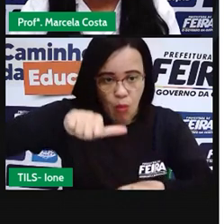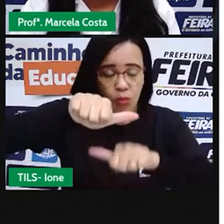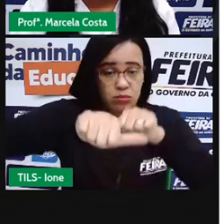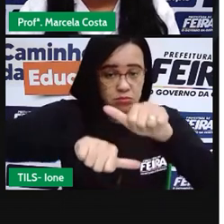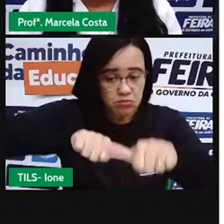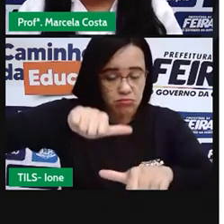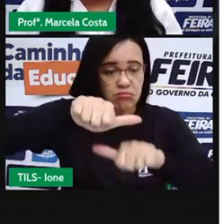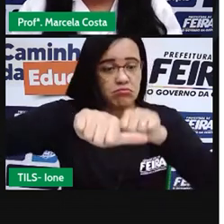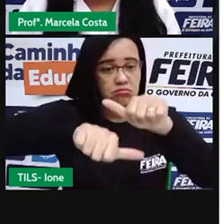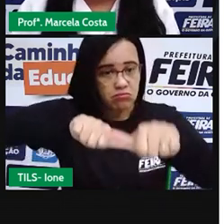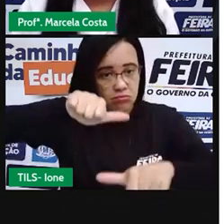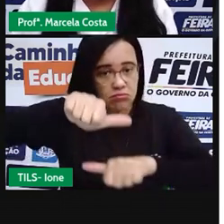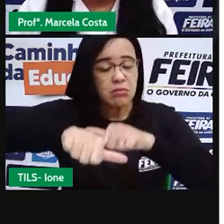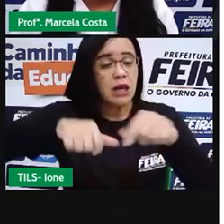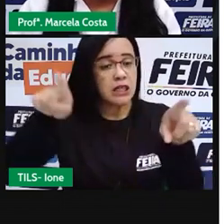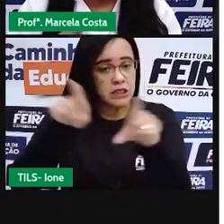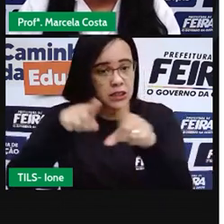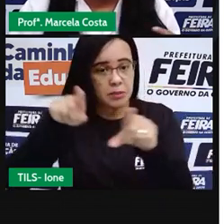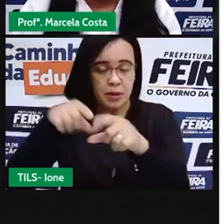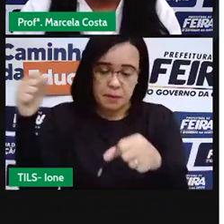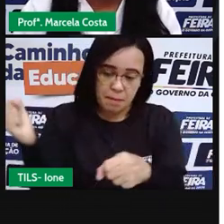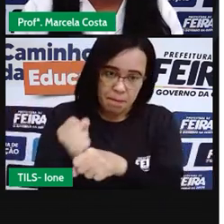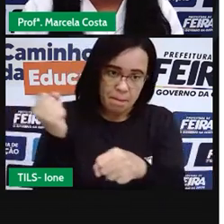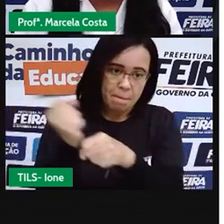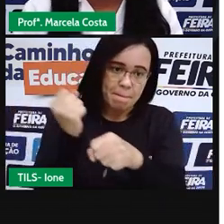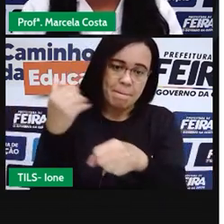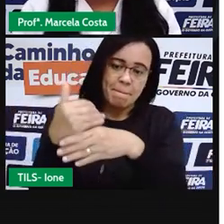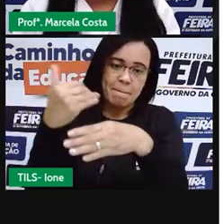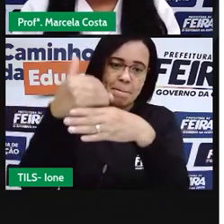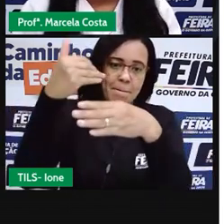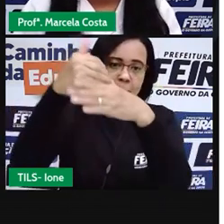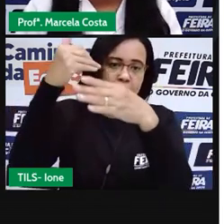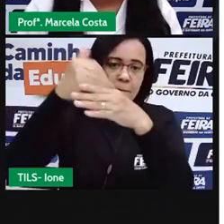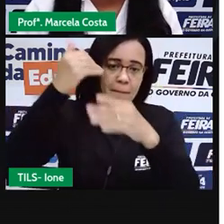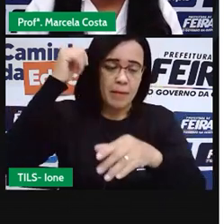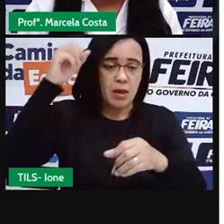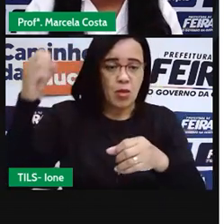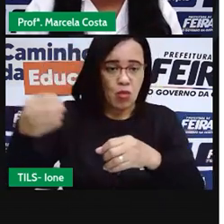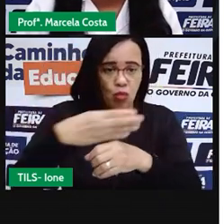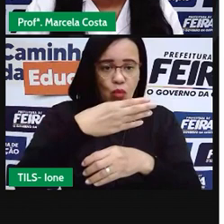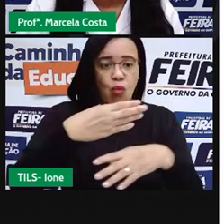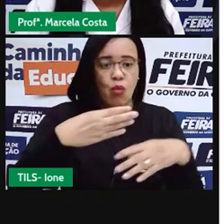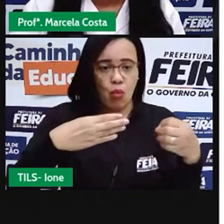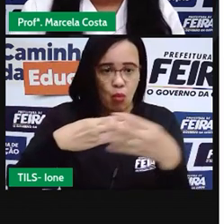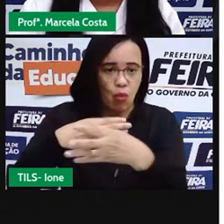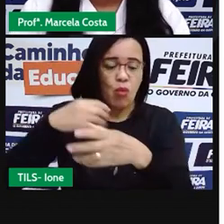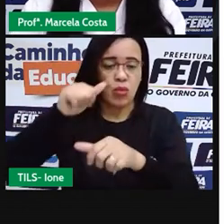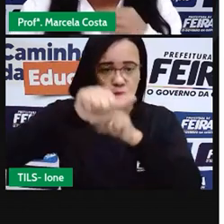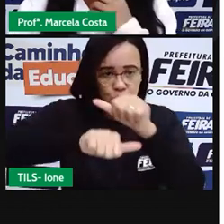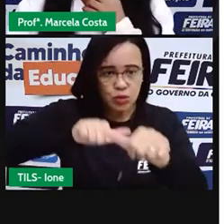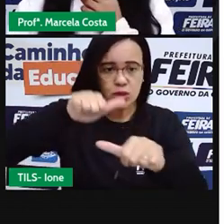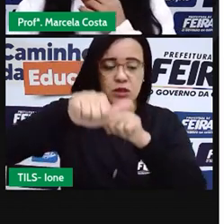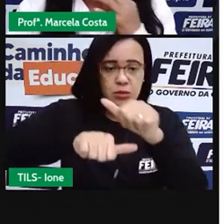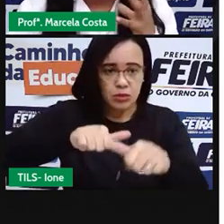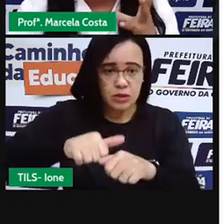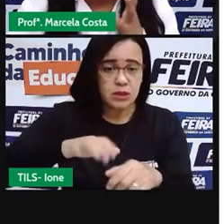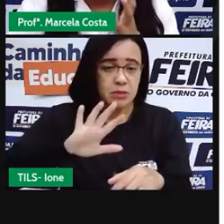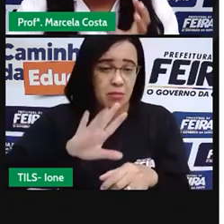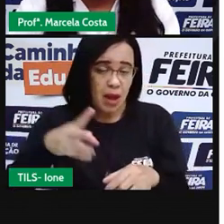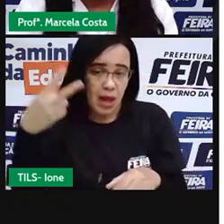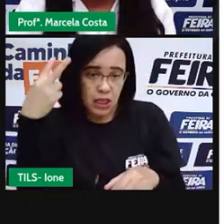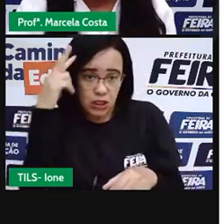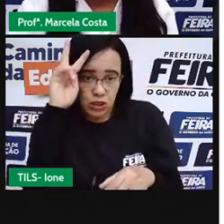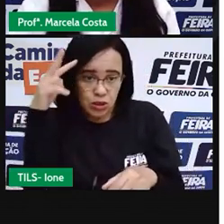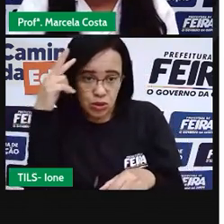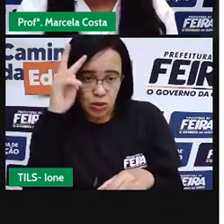e historicamente, lá quando ela foi iniciada, ela tinha o formato de uma